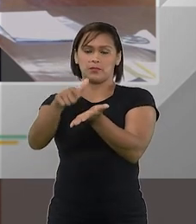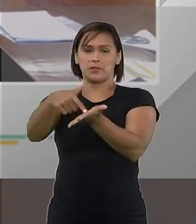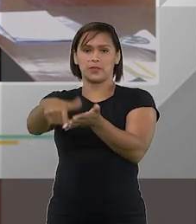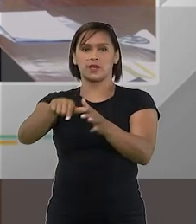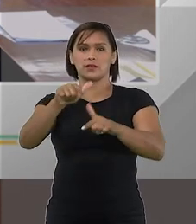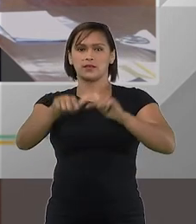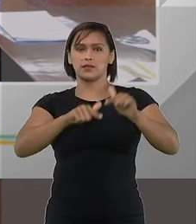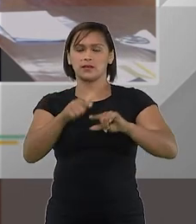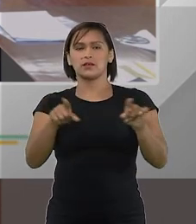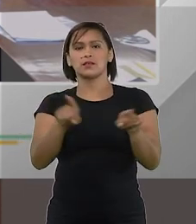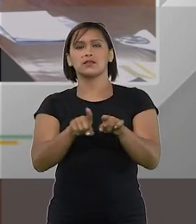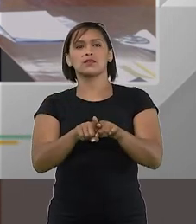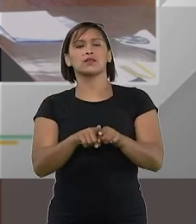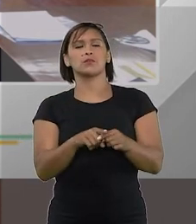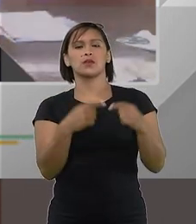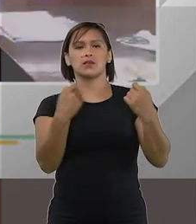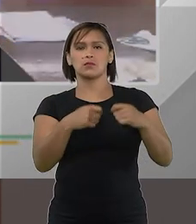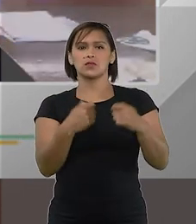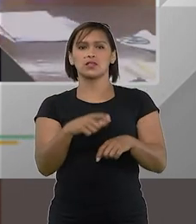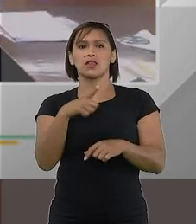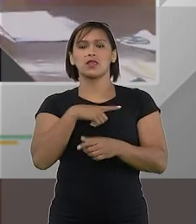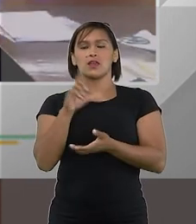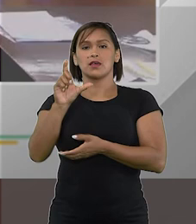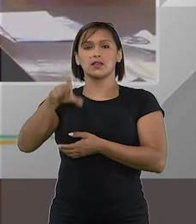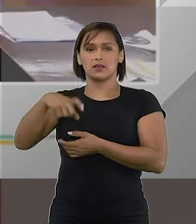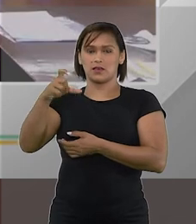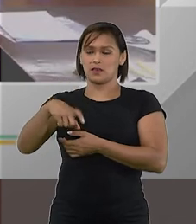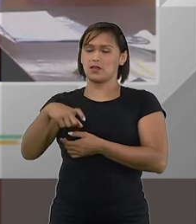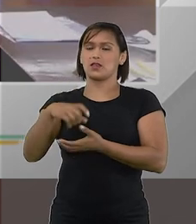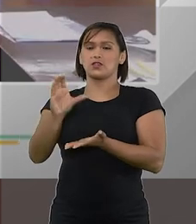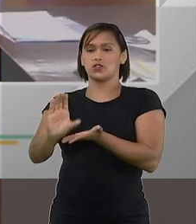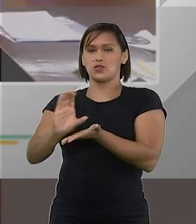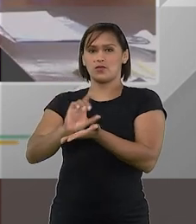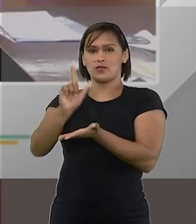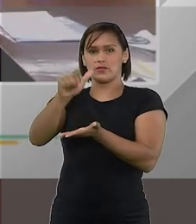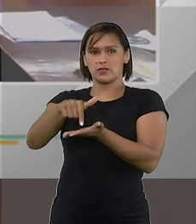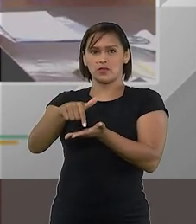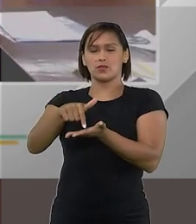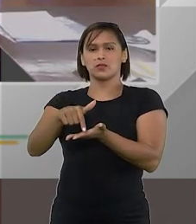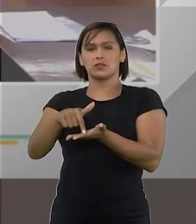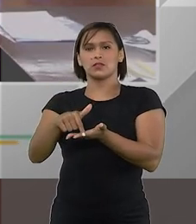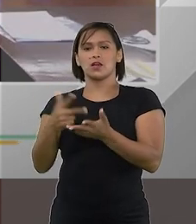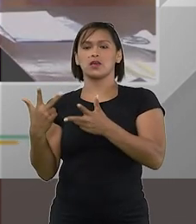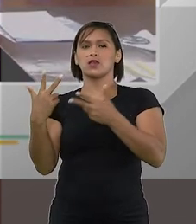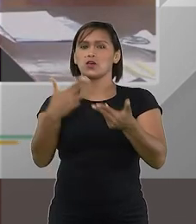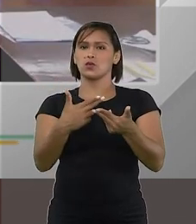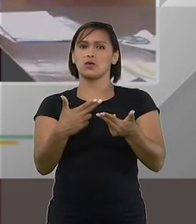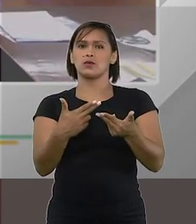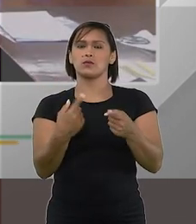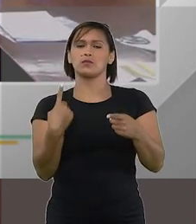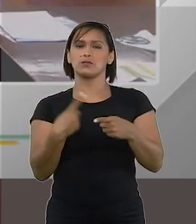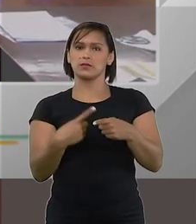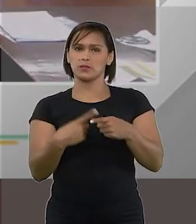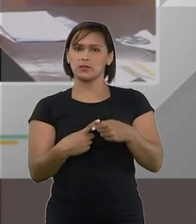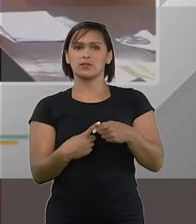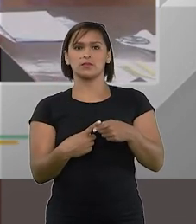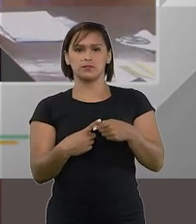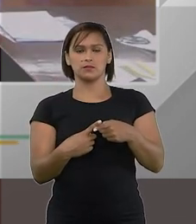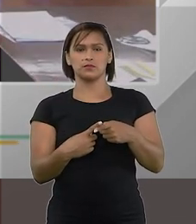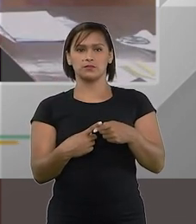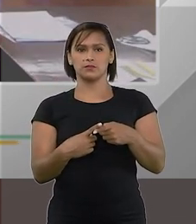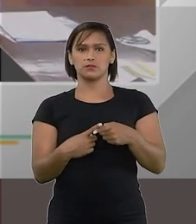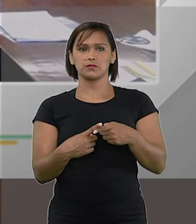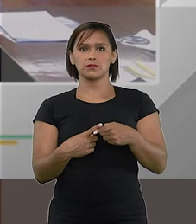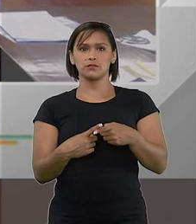totalidade das organizações a que tiver direito constitui crédito com o mesmo privilégio e exatamente por